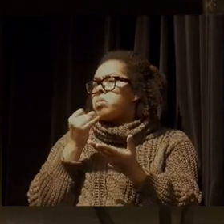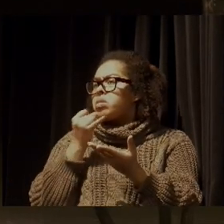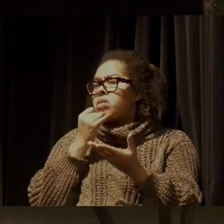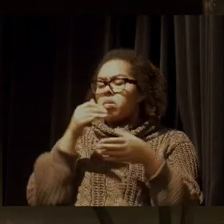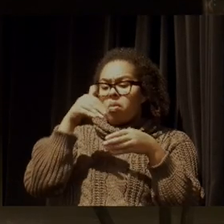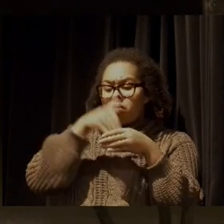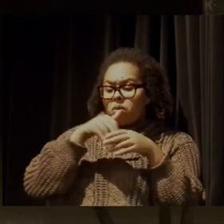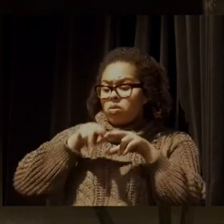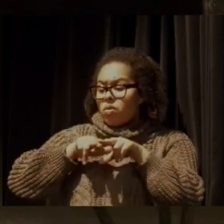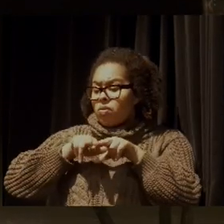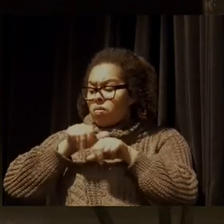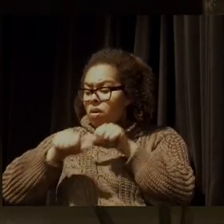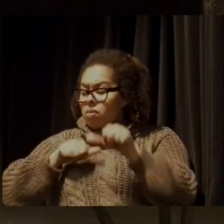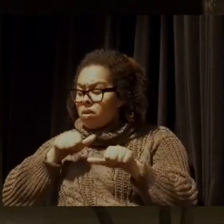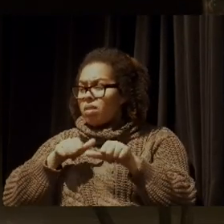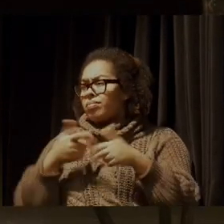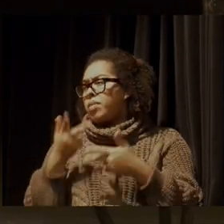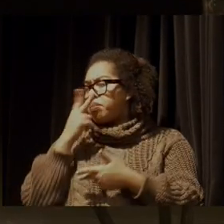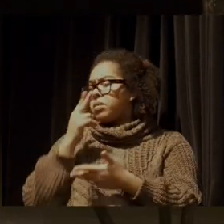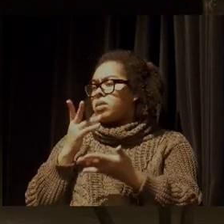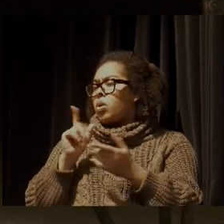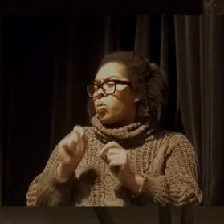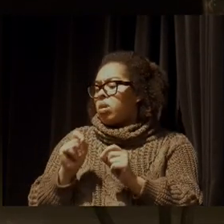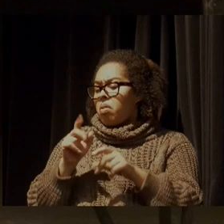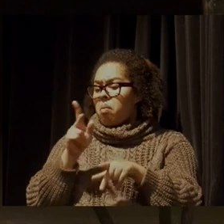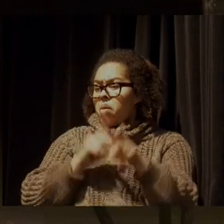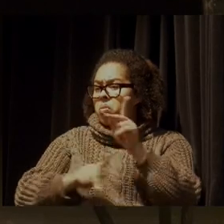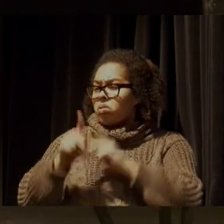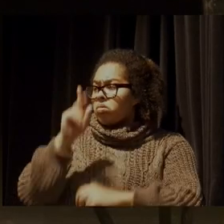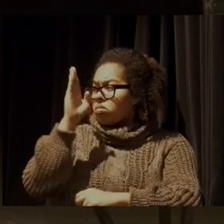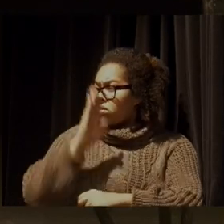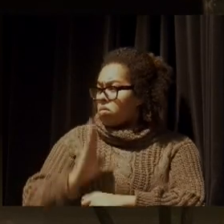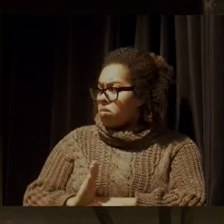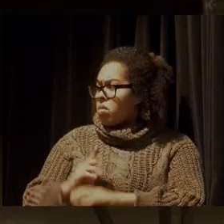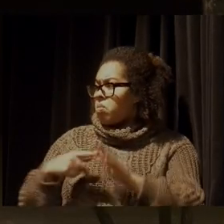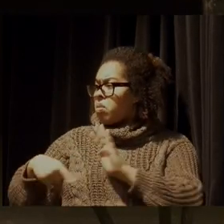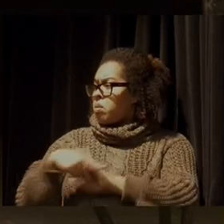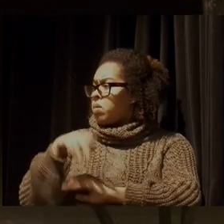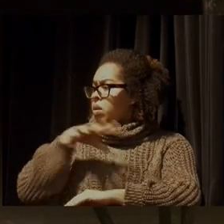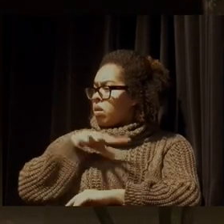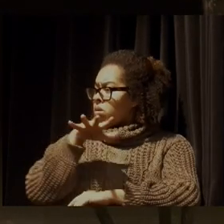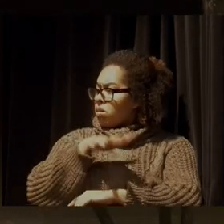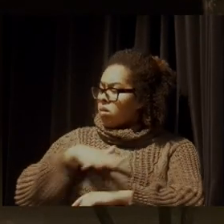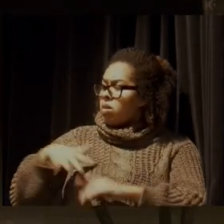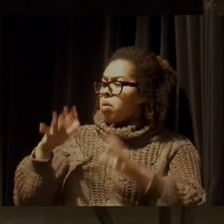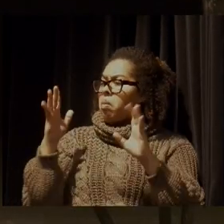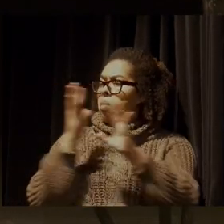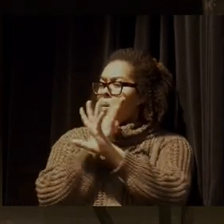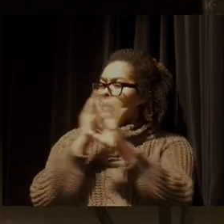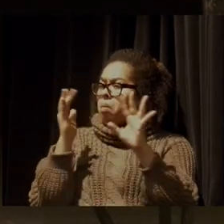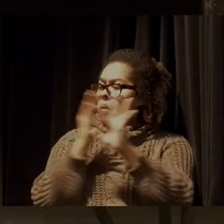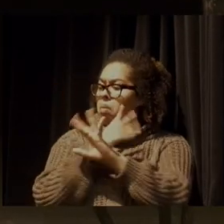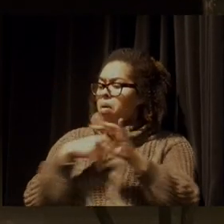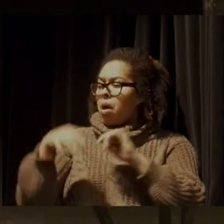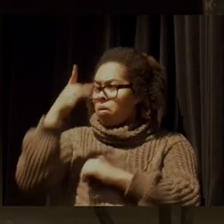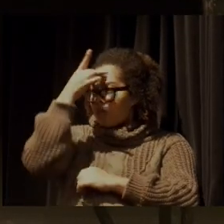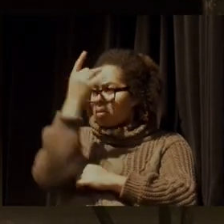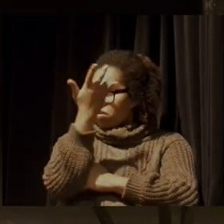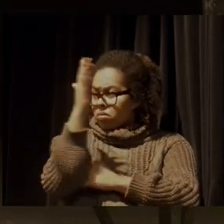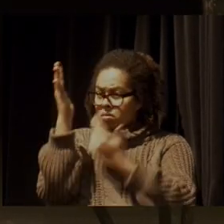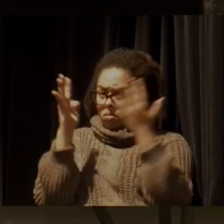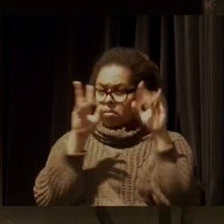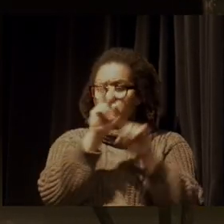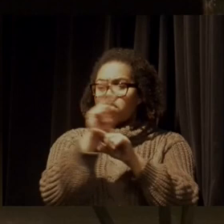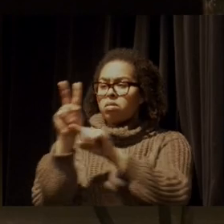voto e é paradoxal, porque a população brasileira urbana, a consciência ambiental de hoje em